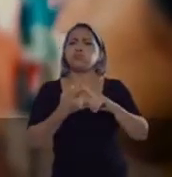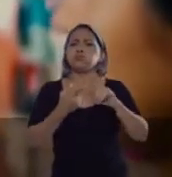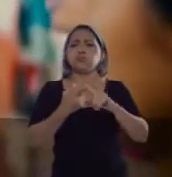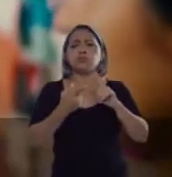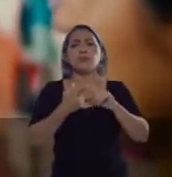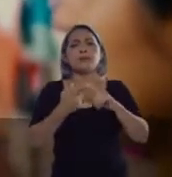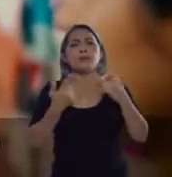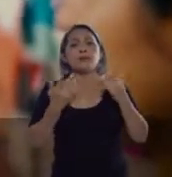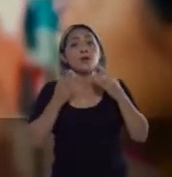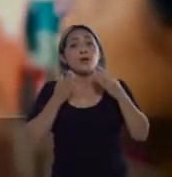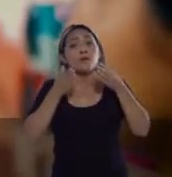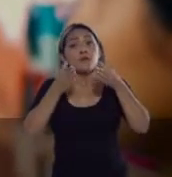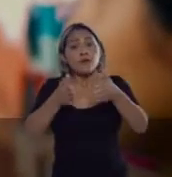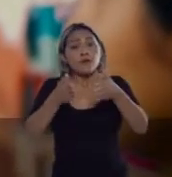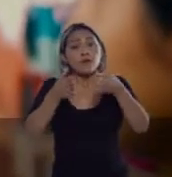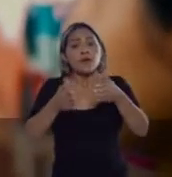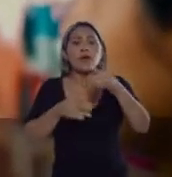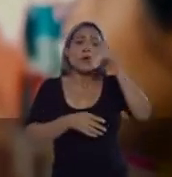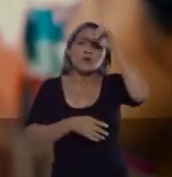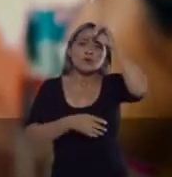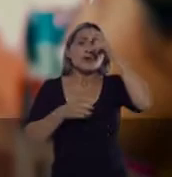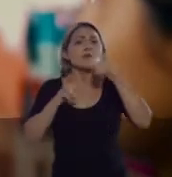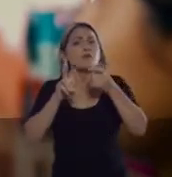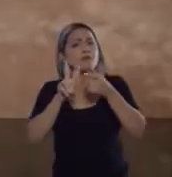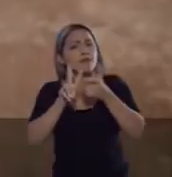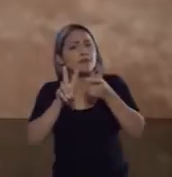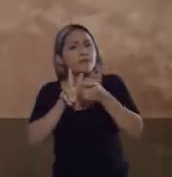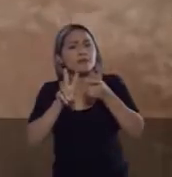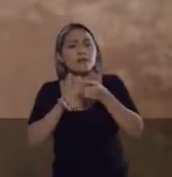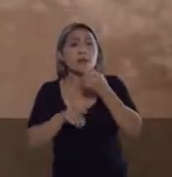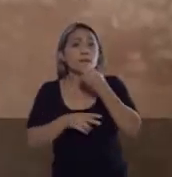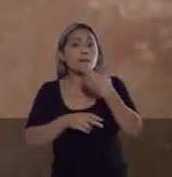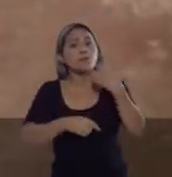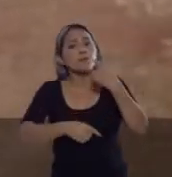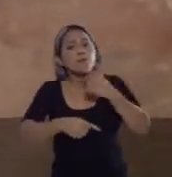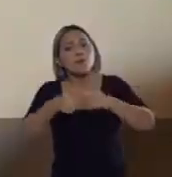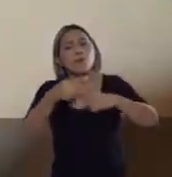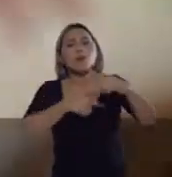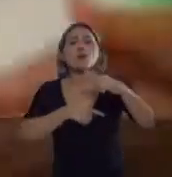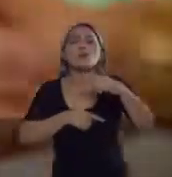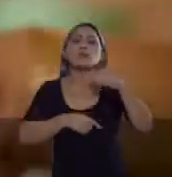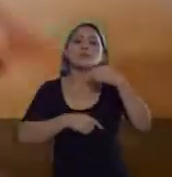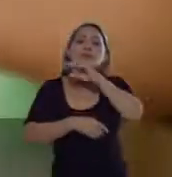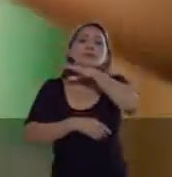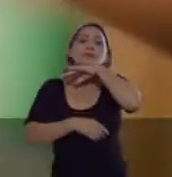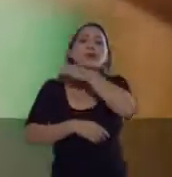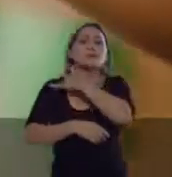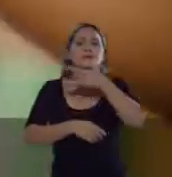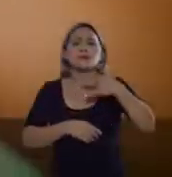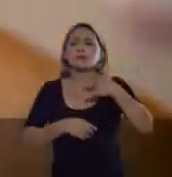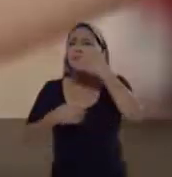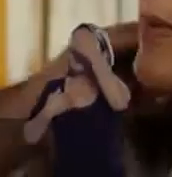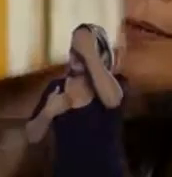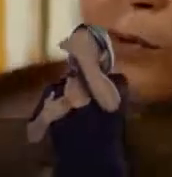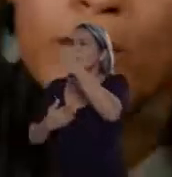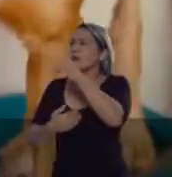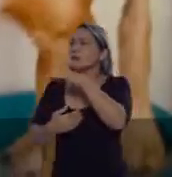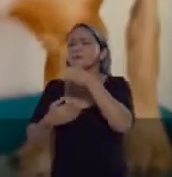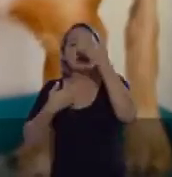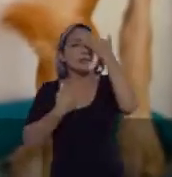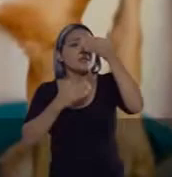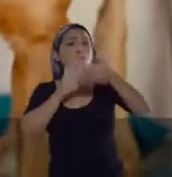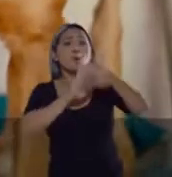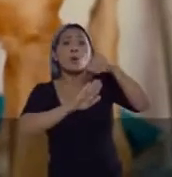ampliar a quantidade de atendimento, inclusive no hospital veterinário, que é um grande avanço para a saúde animal. Cris, muito obrigado. Eu te agradeço pela